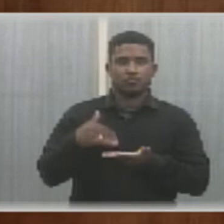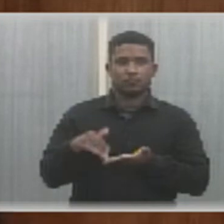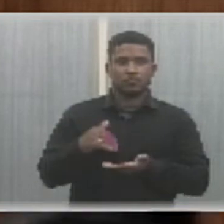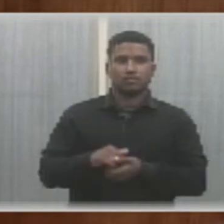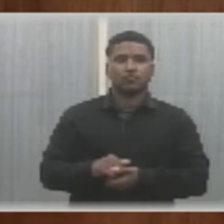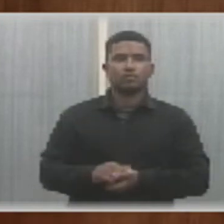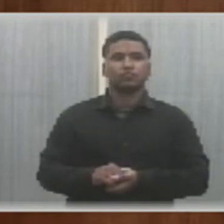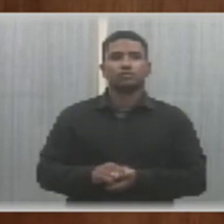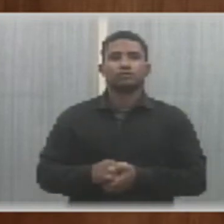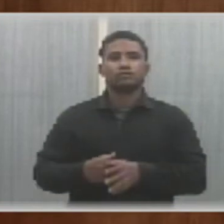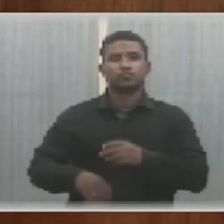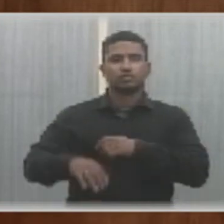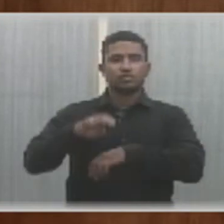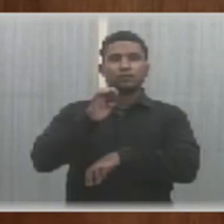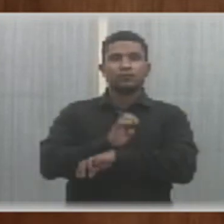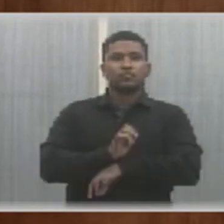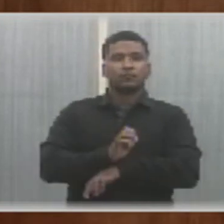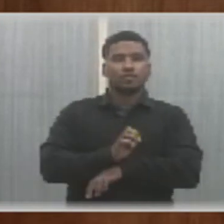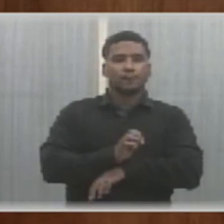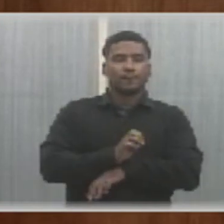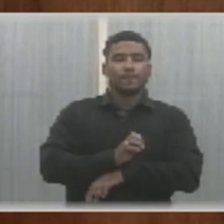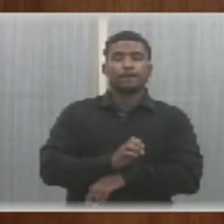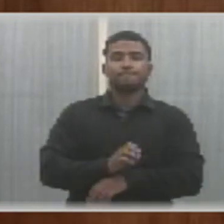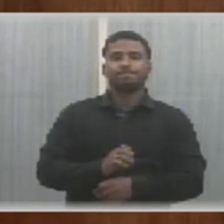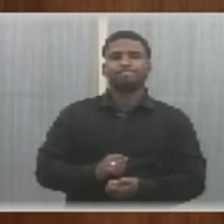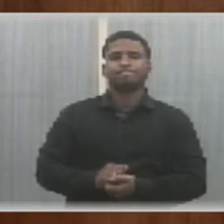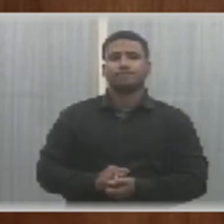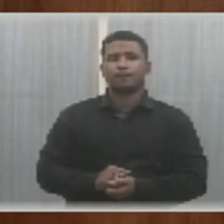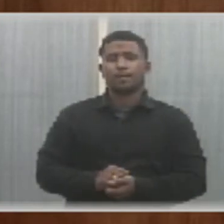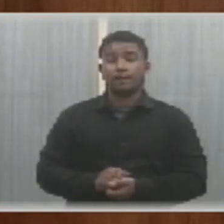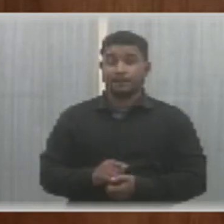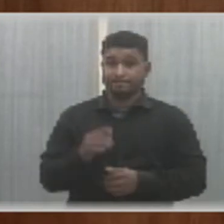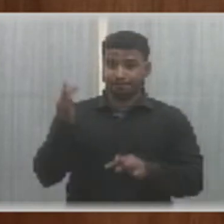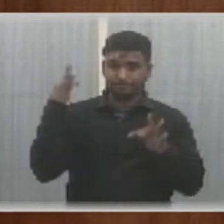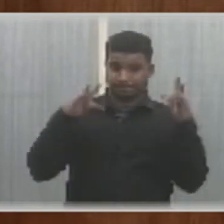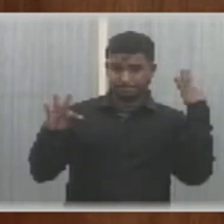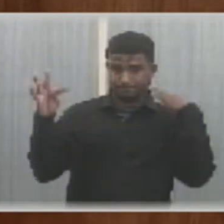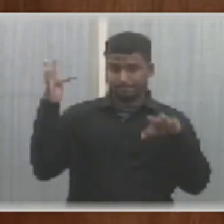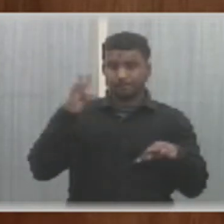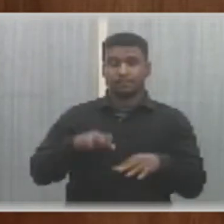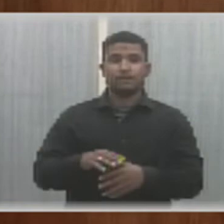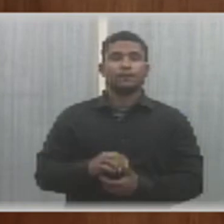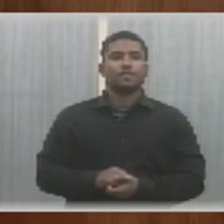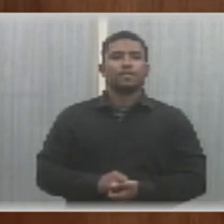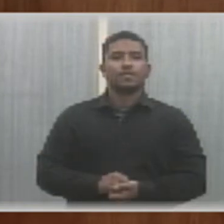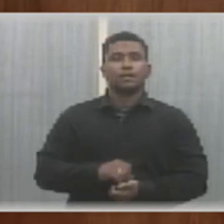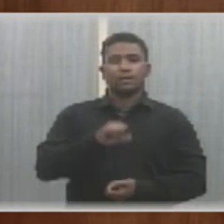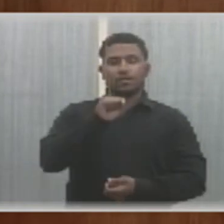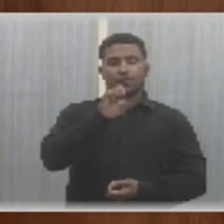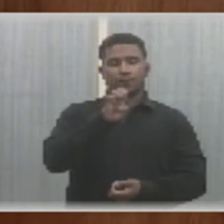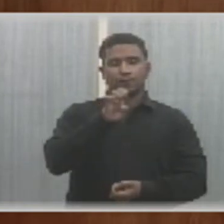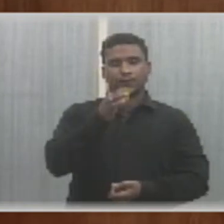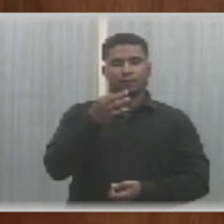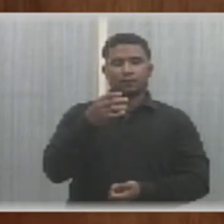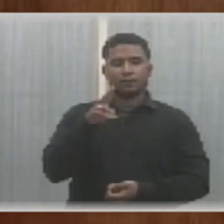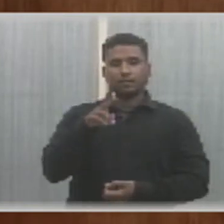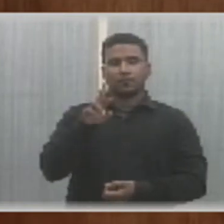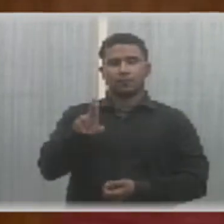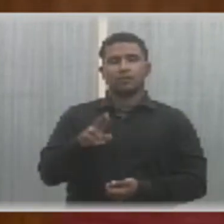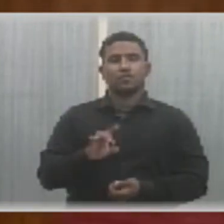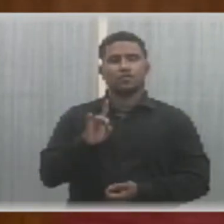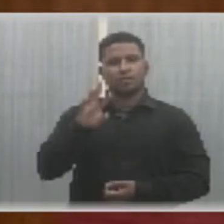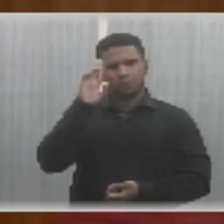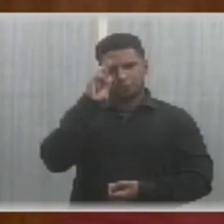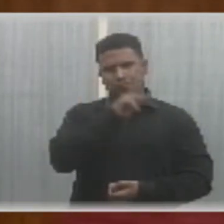do Estado, Secretaria de Estado do Turismo, CETU. Era esse o expediente, senhor presidente.